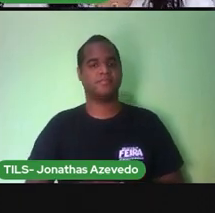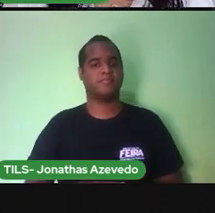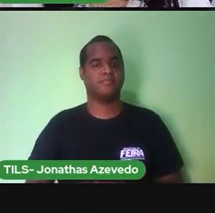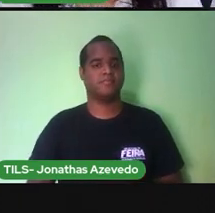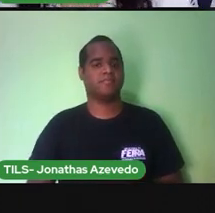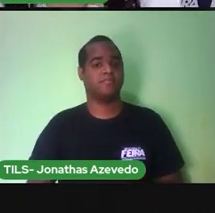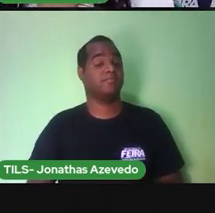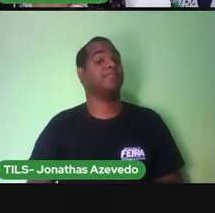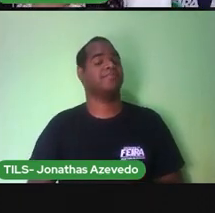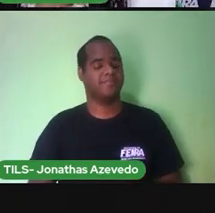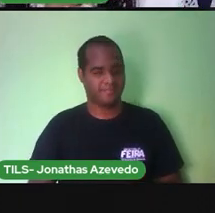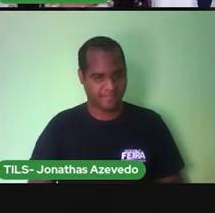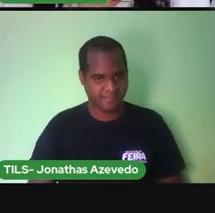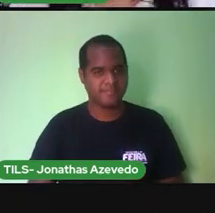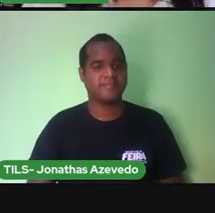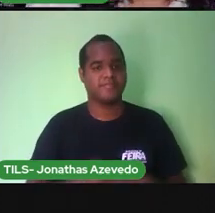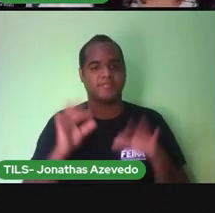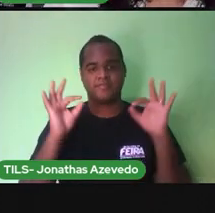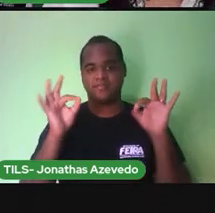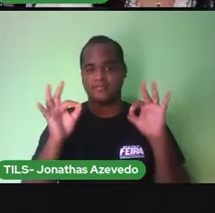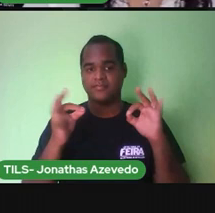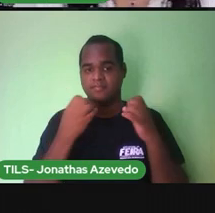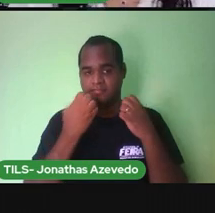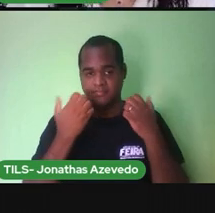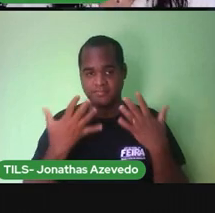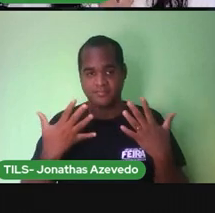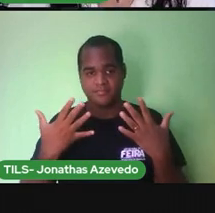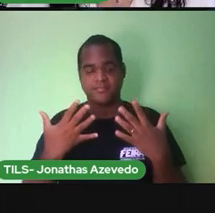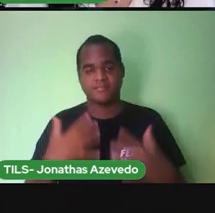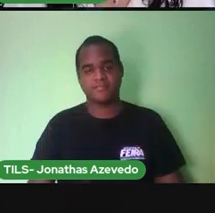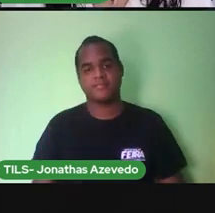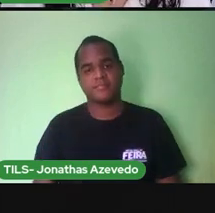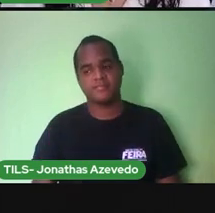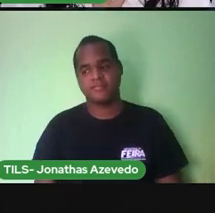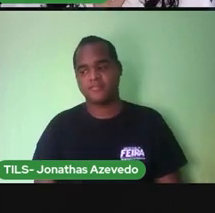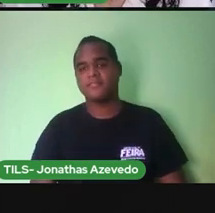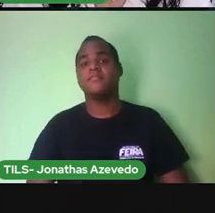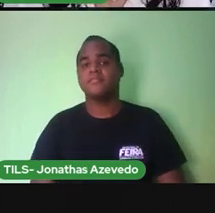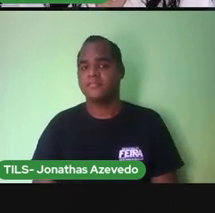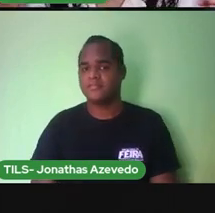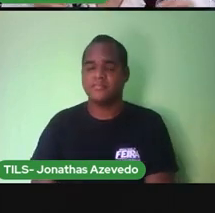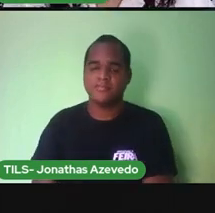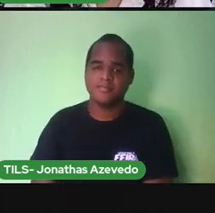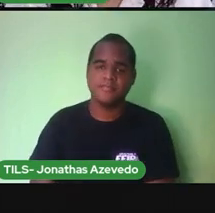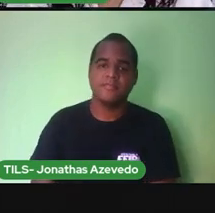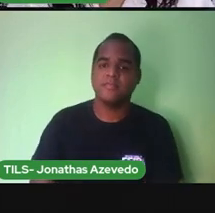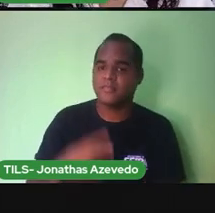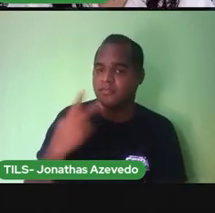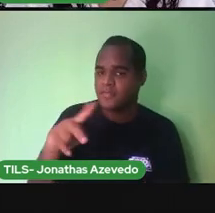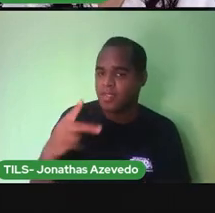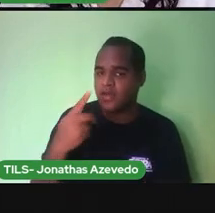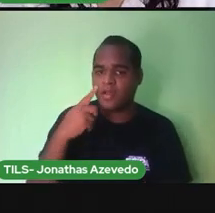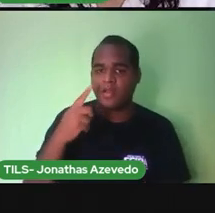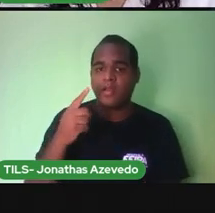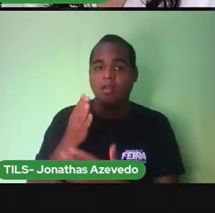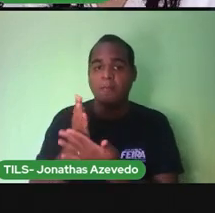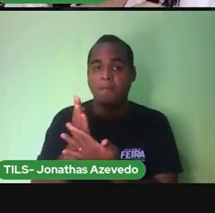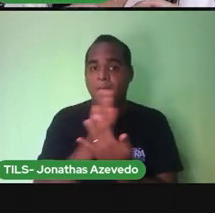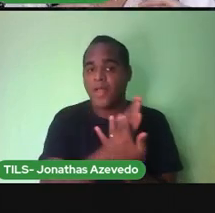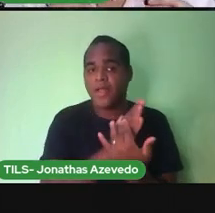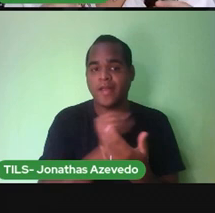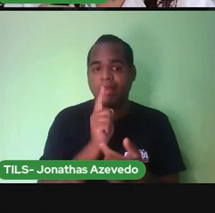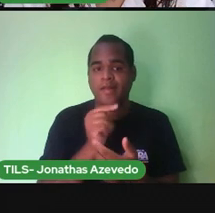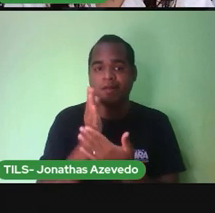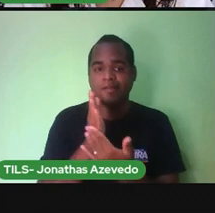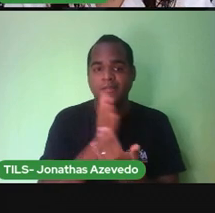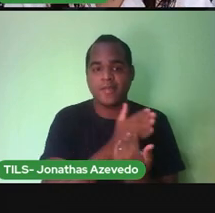Isso! A cantiga está sem o espaço necessário para que você